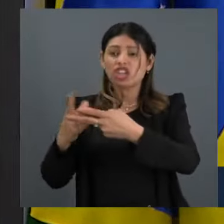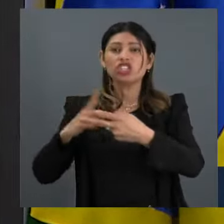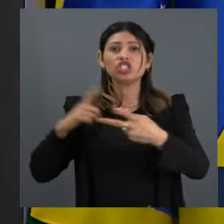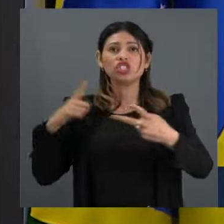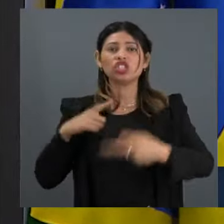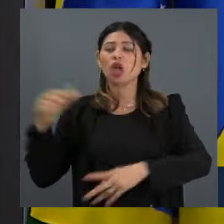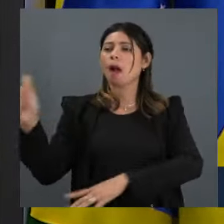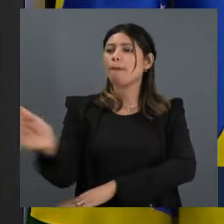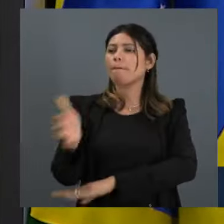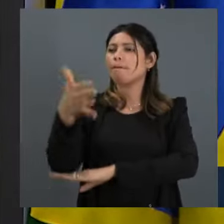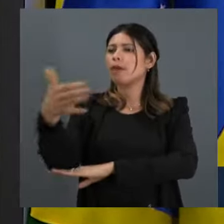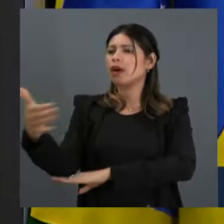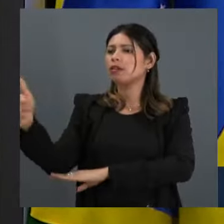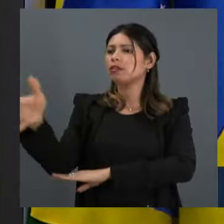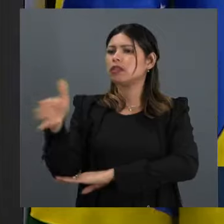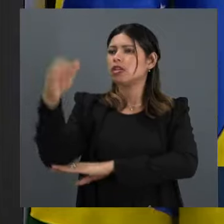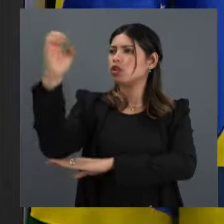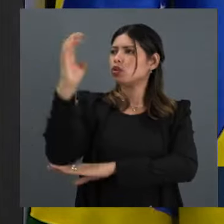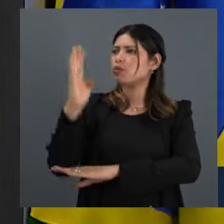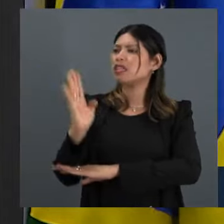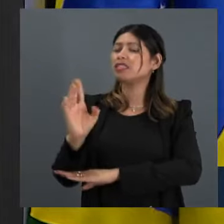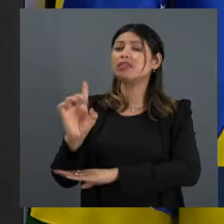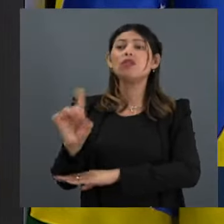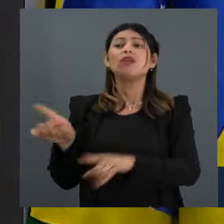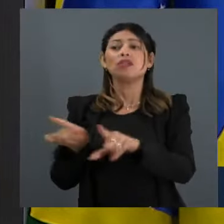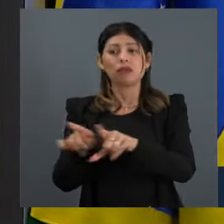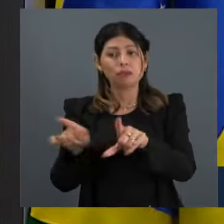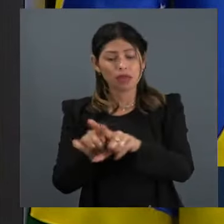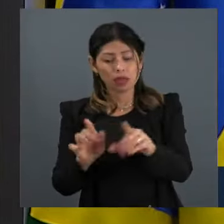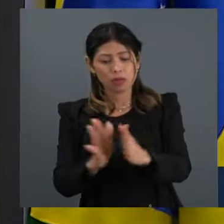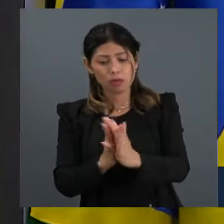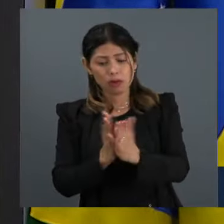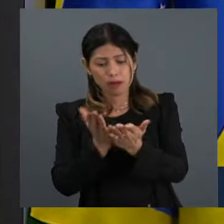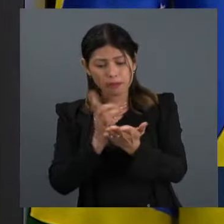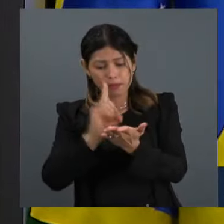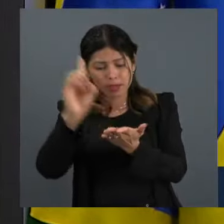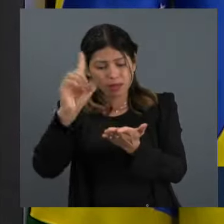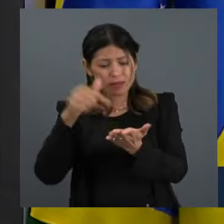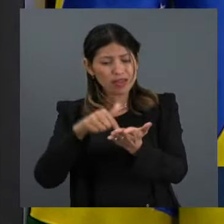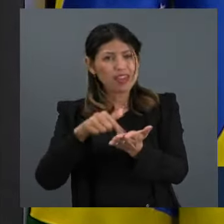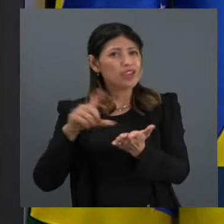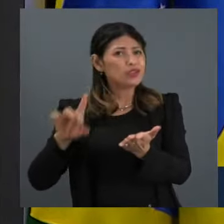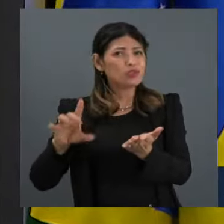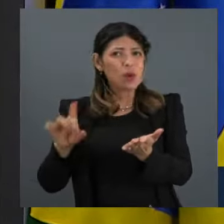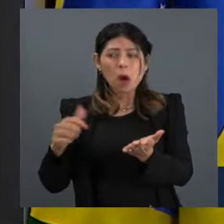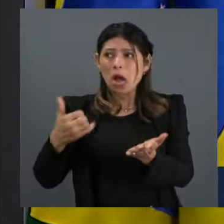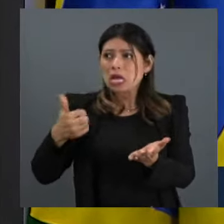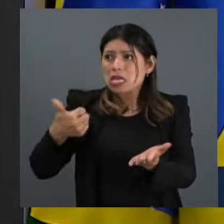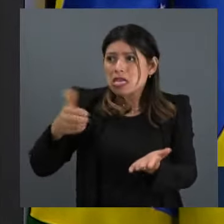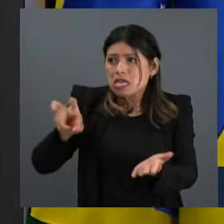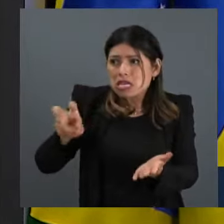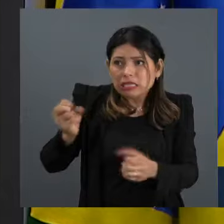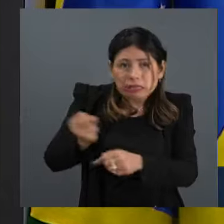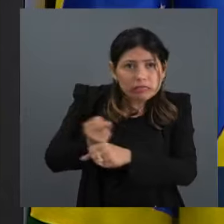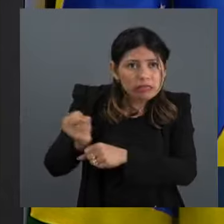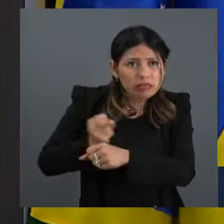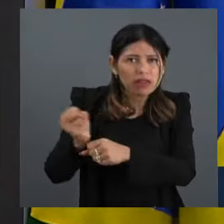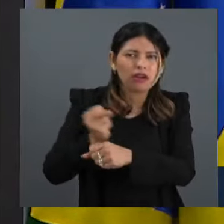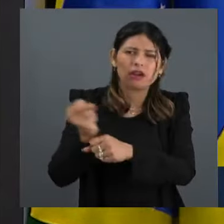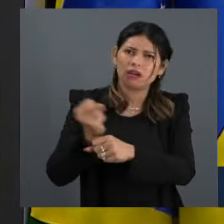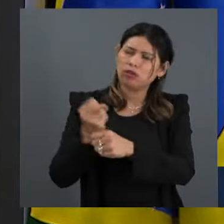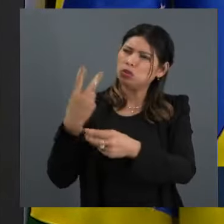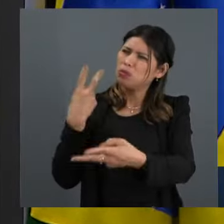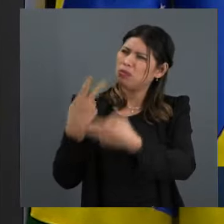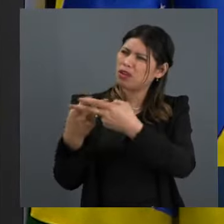foram condenados a mais de 15 anos de prisão, como se fossem perigosos terroristas. Eu vou aqui apenas relembrar